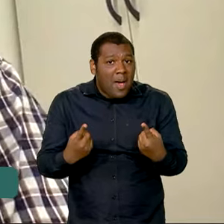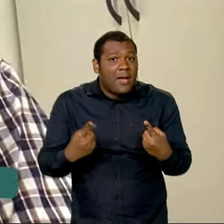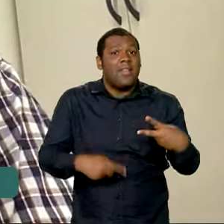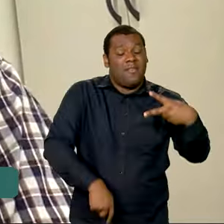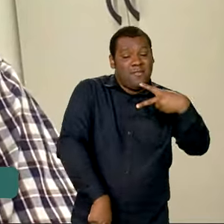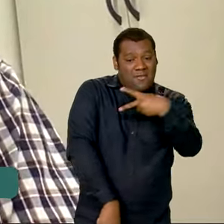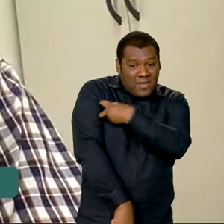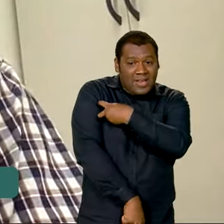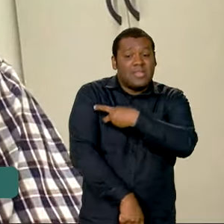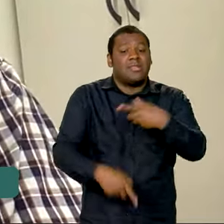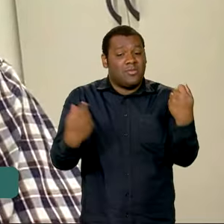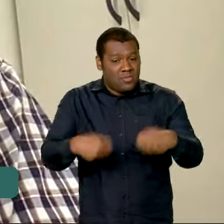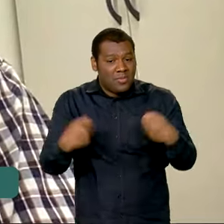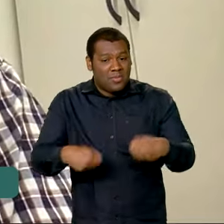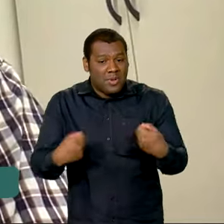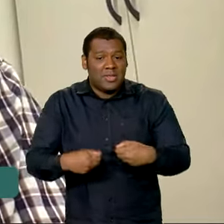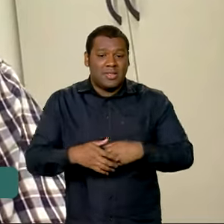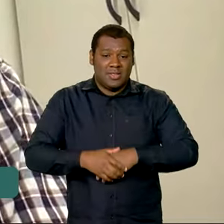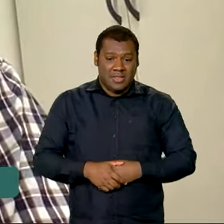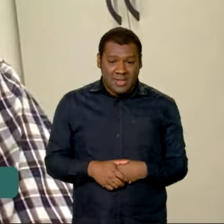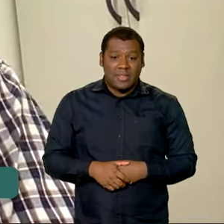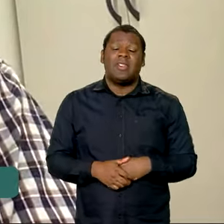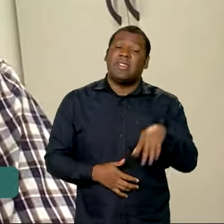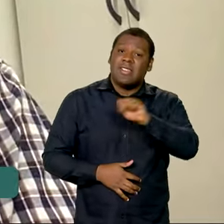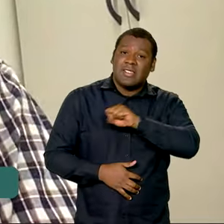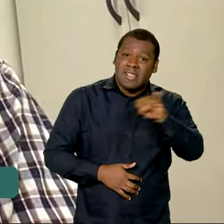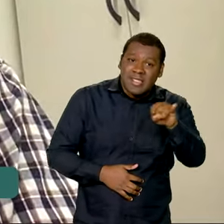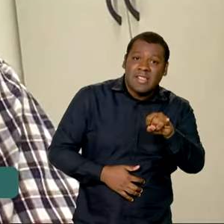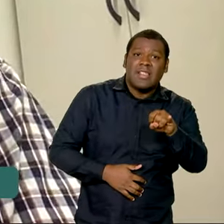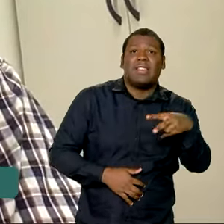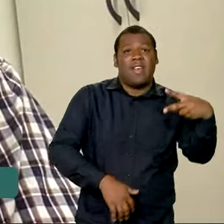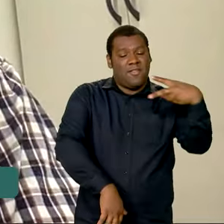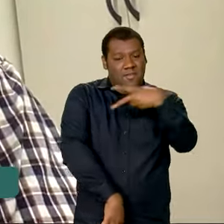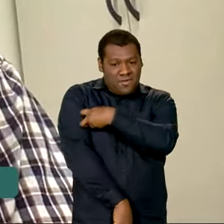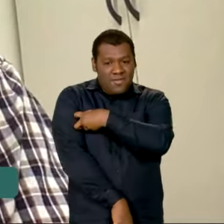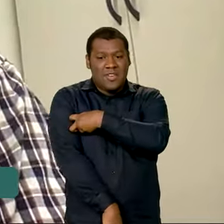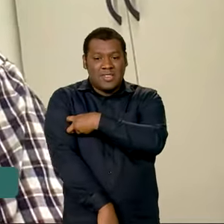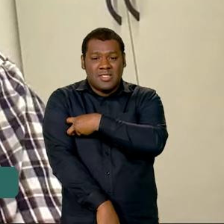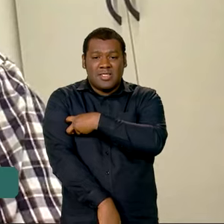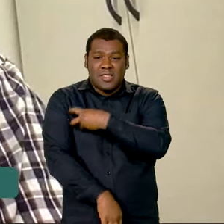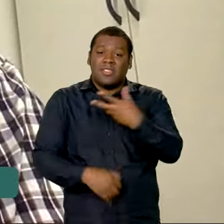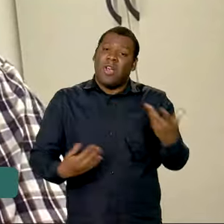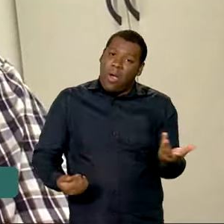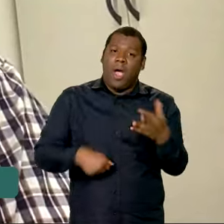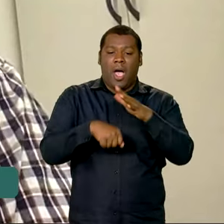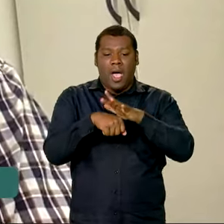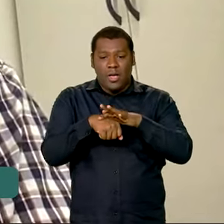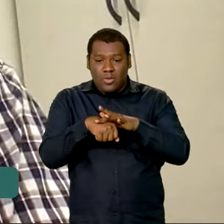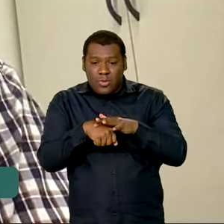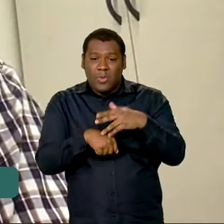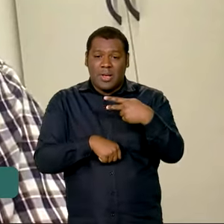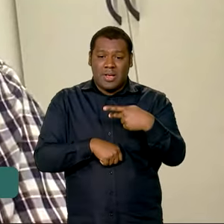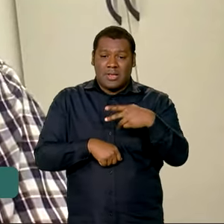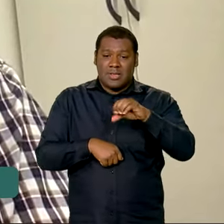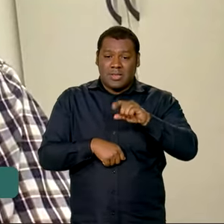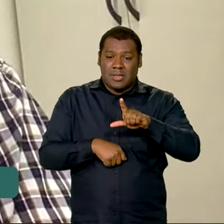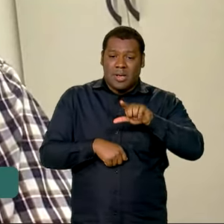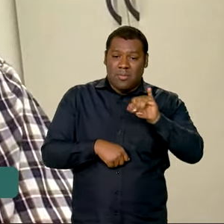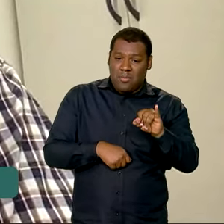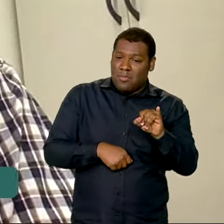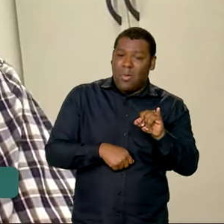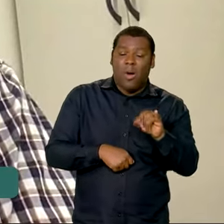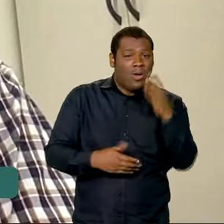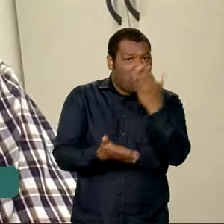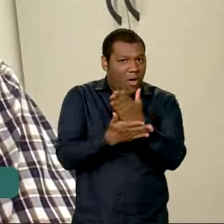somente por conta da vacinação dessas últimas décadas que a gente não tem mais casos. Então, a gente fica